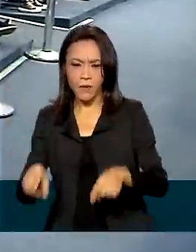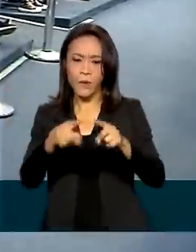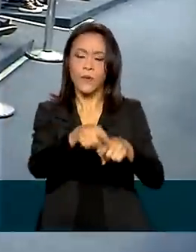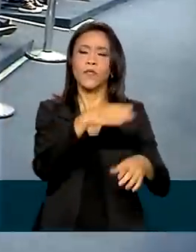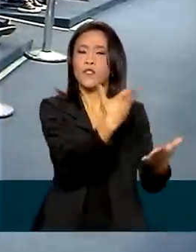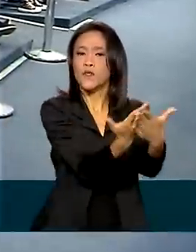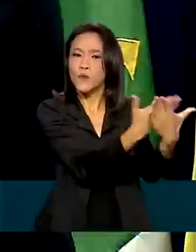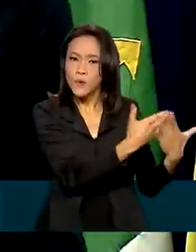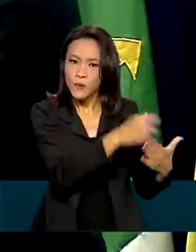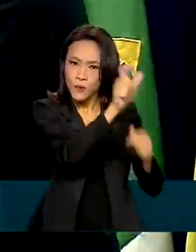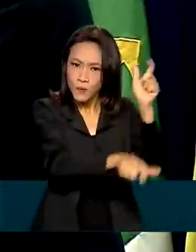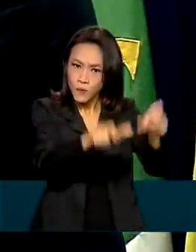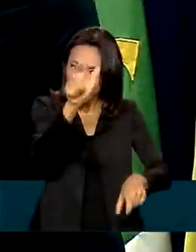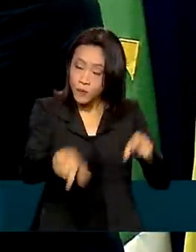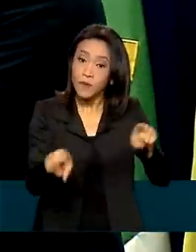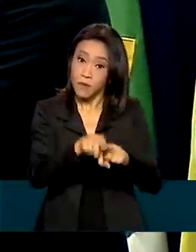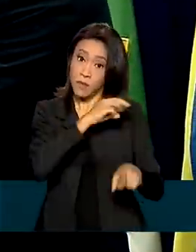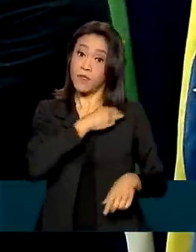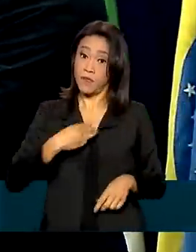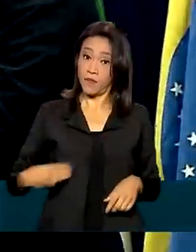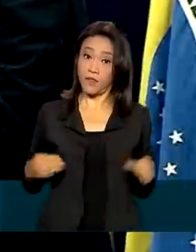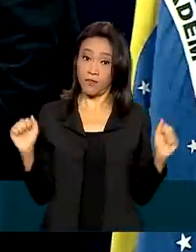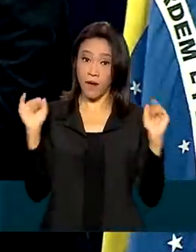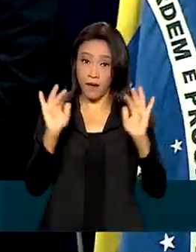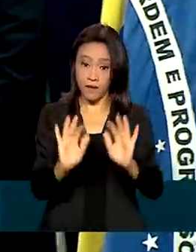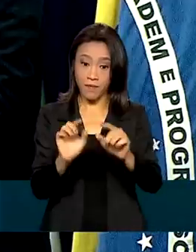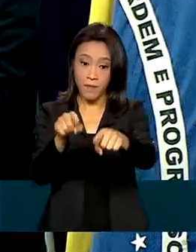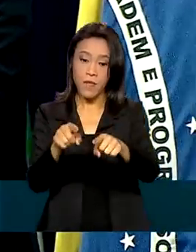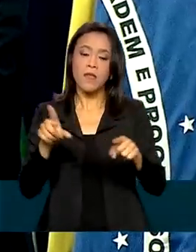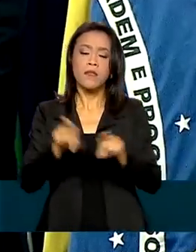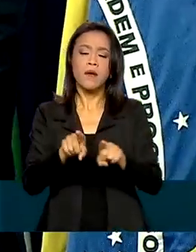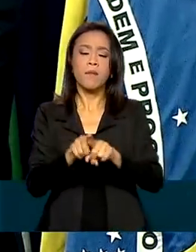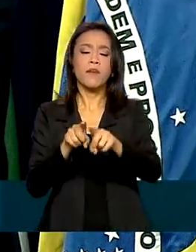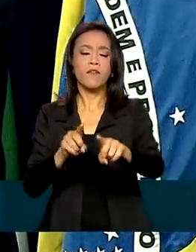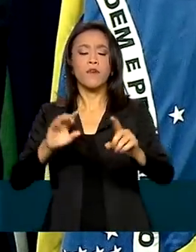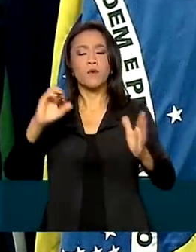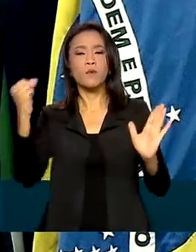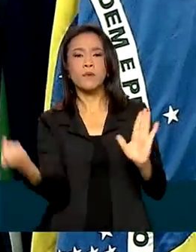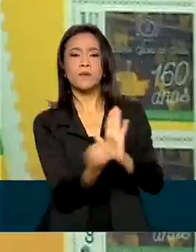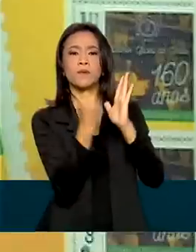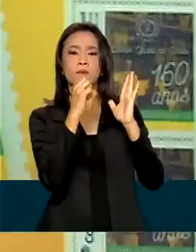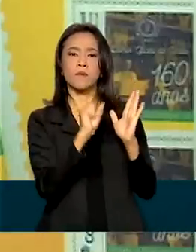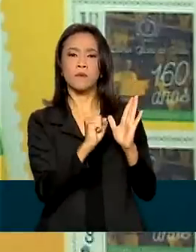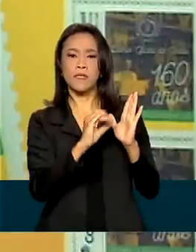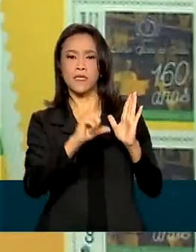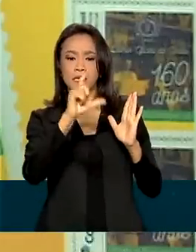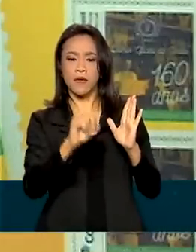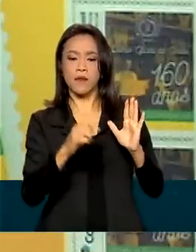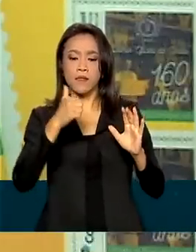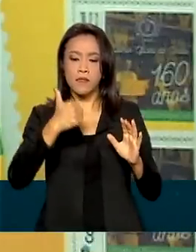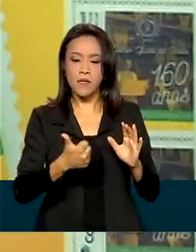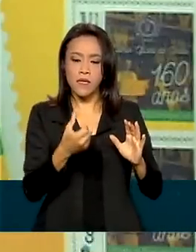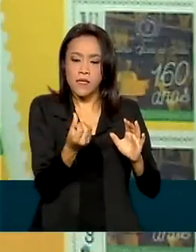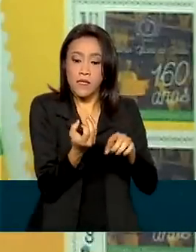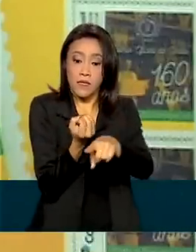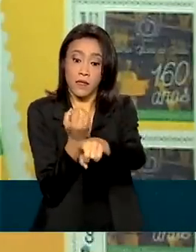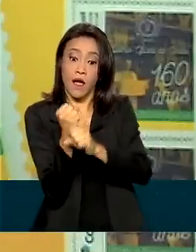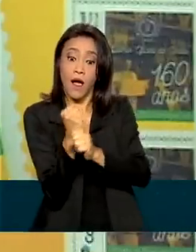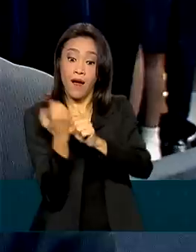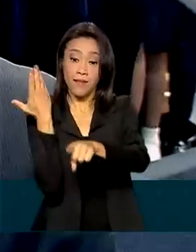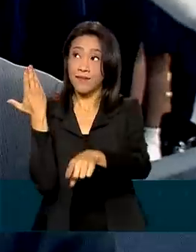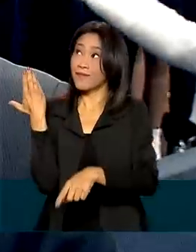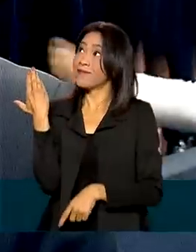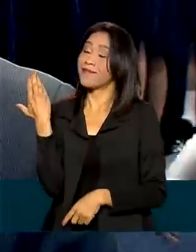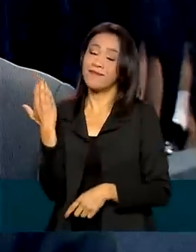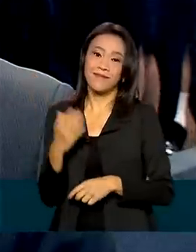Também foi lançado um selo alusivo em comemoração aos 160 anos do Diário Oficial da União.